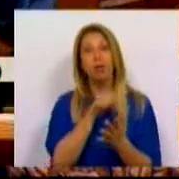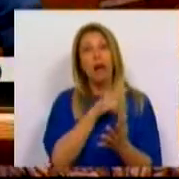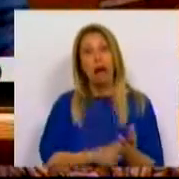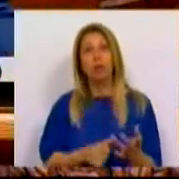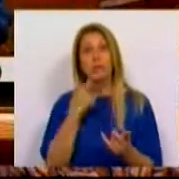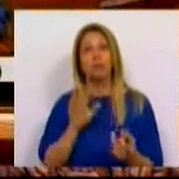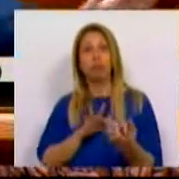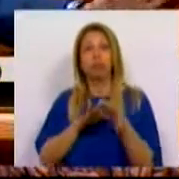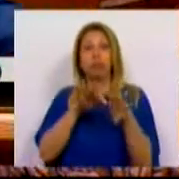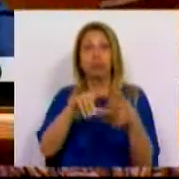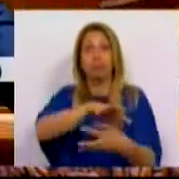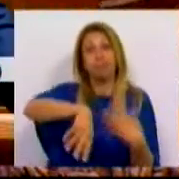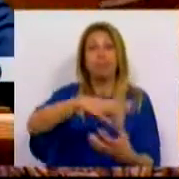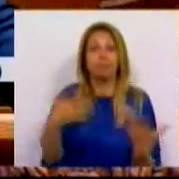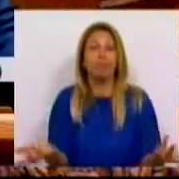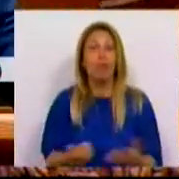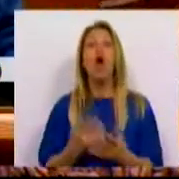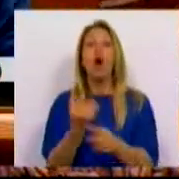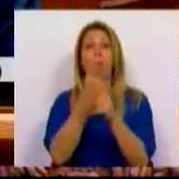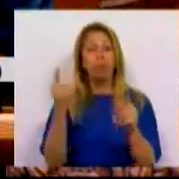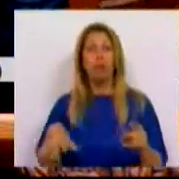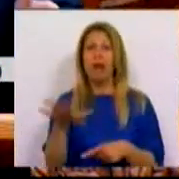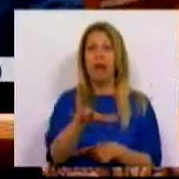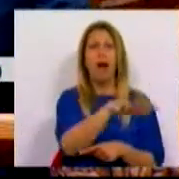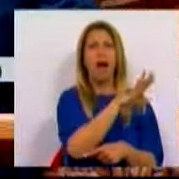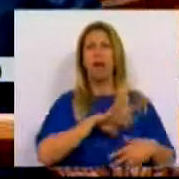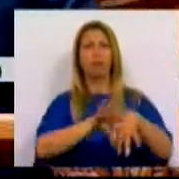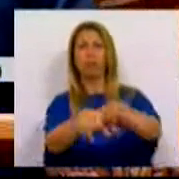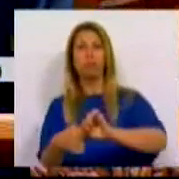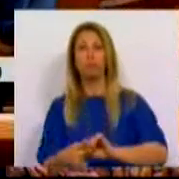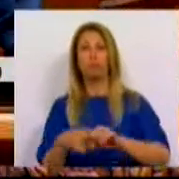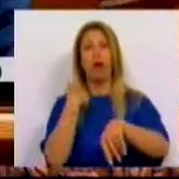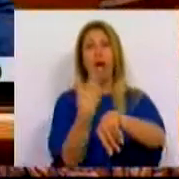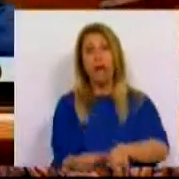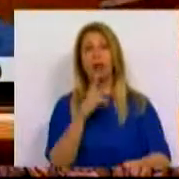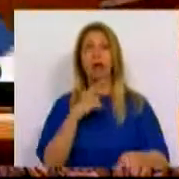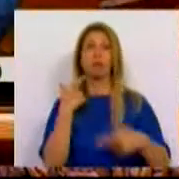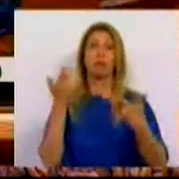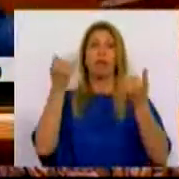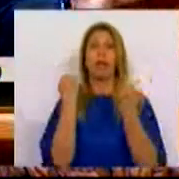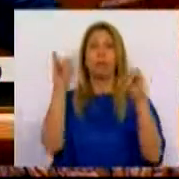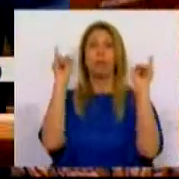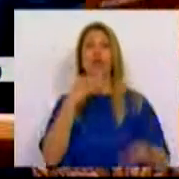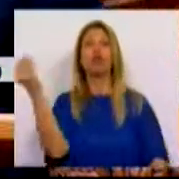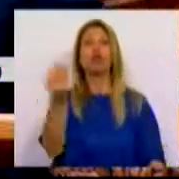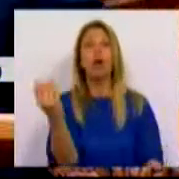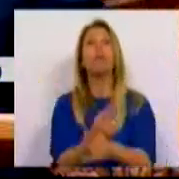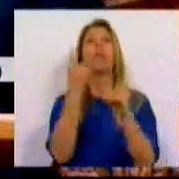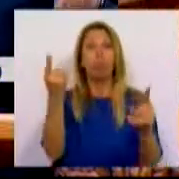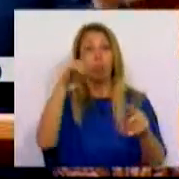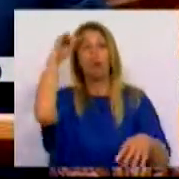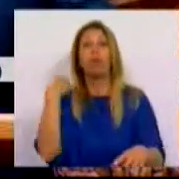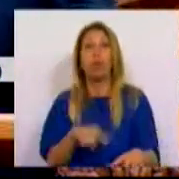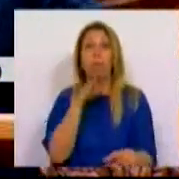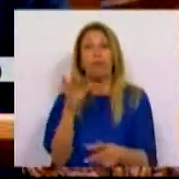modelo social, porque ela de facto tem um efeito devastador em todas as áreas. Atrasa a emancipação jovem, porque obviamente dificulta a constituição de família,